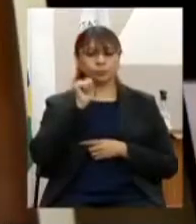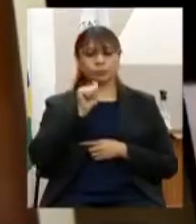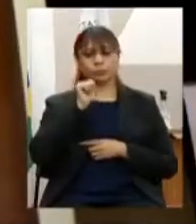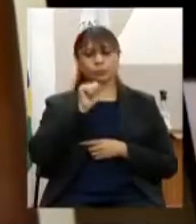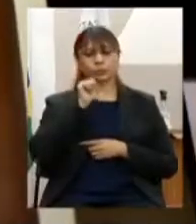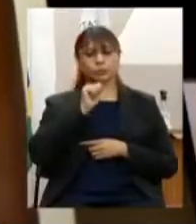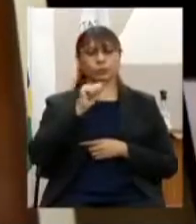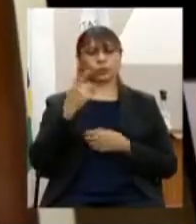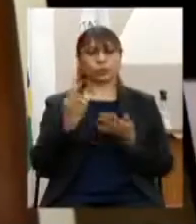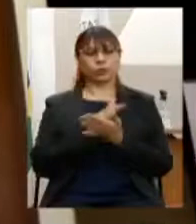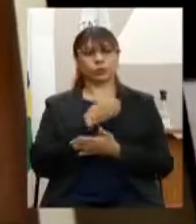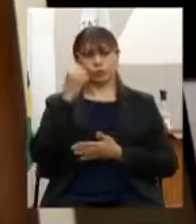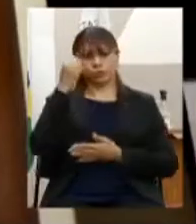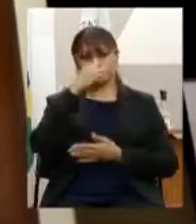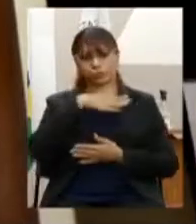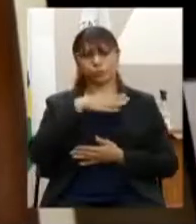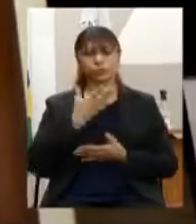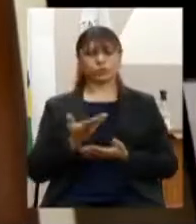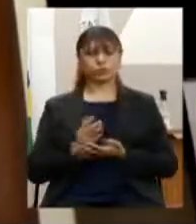vítimas de violência